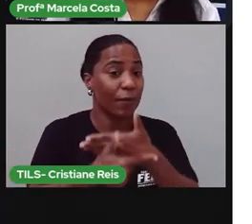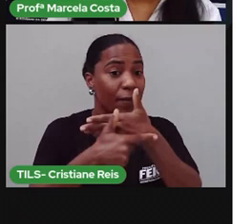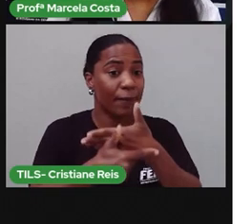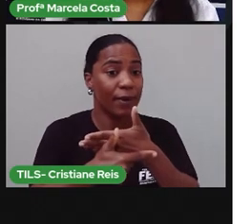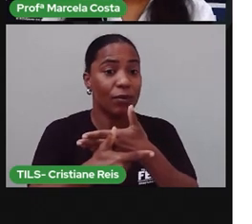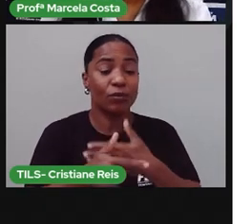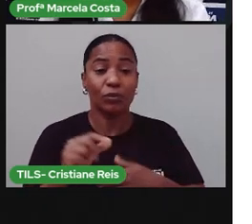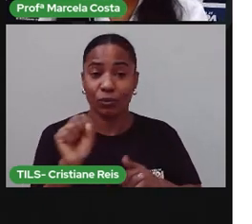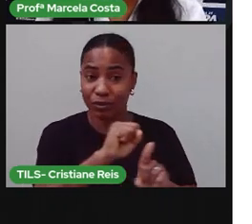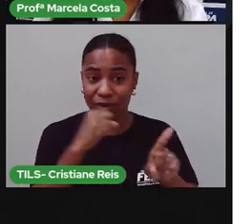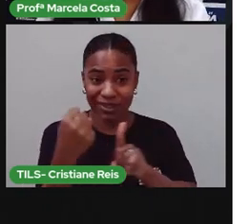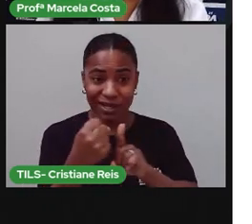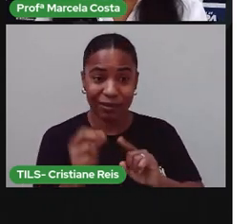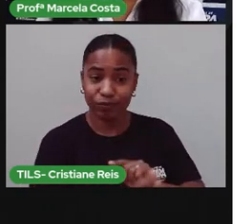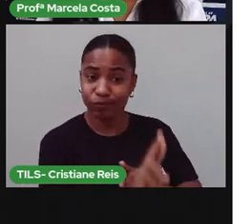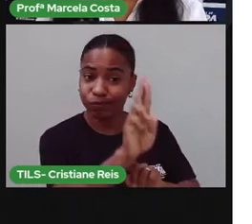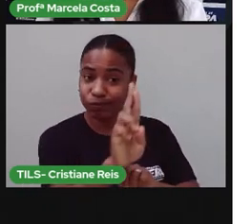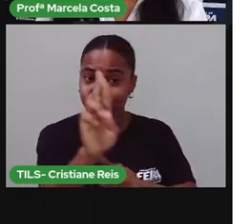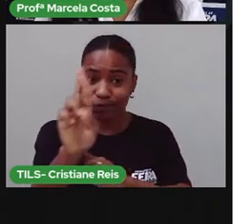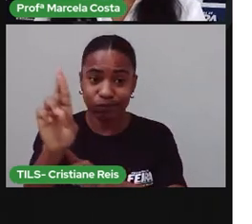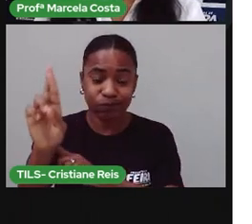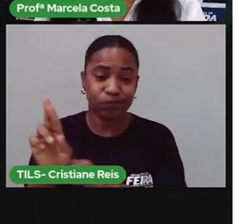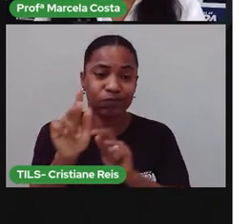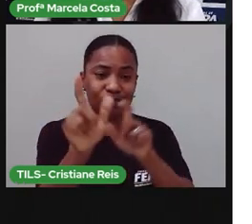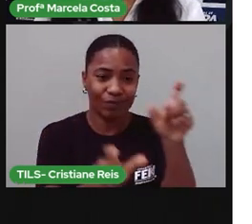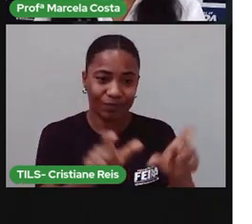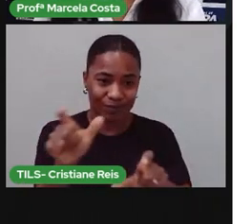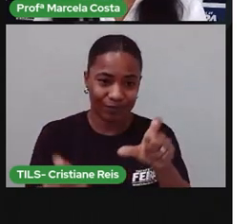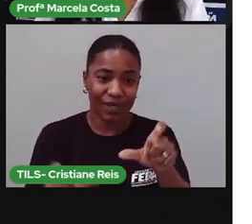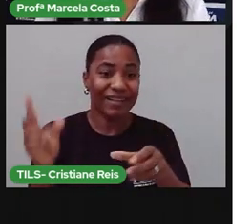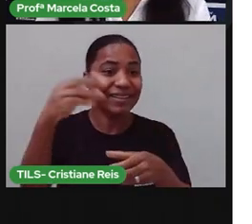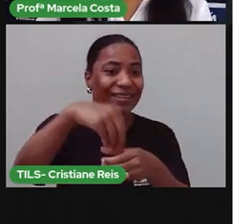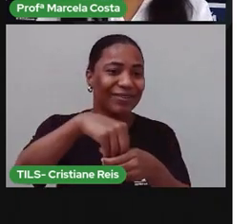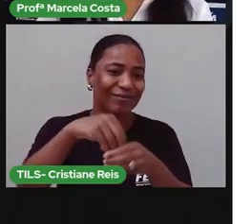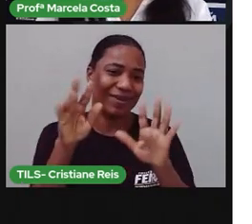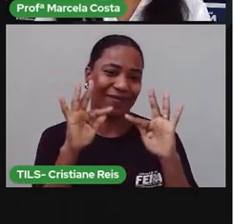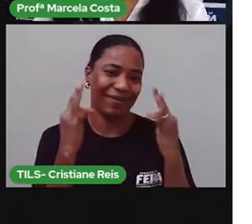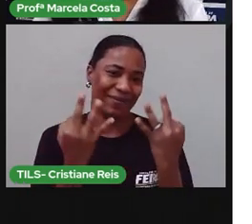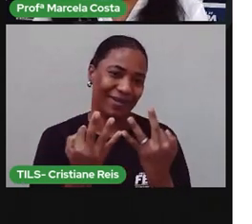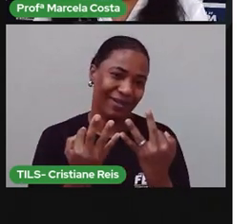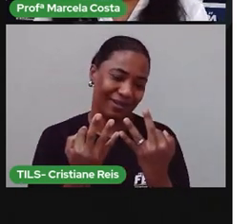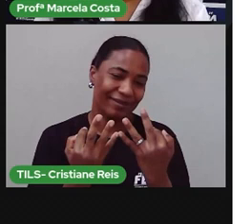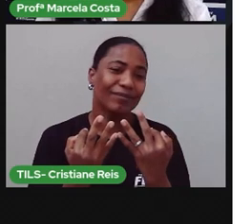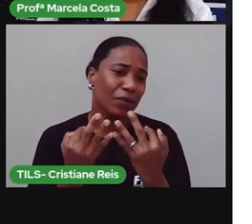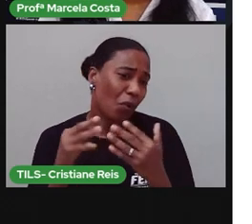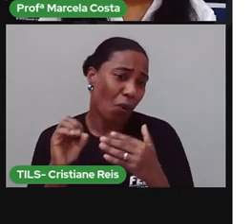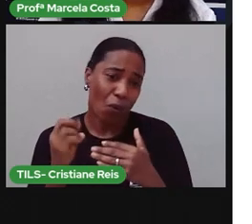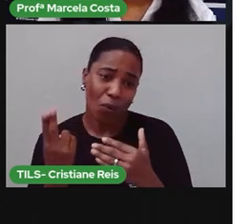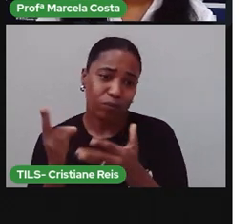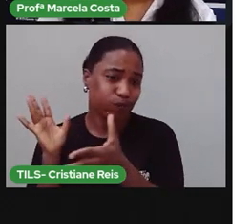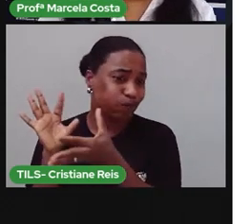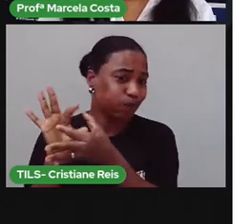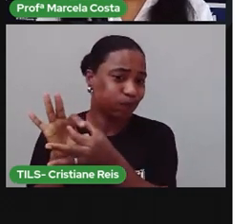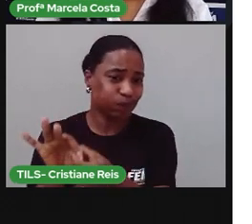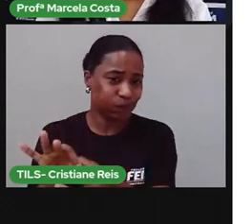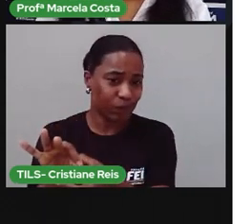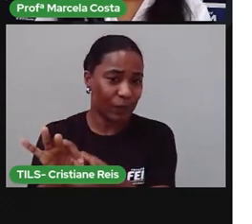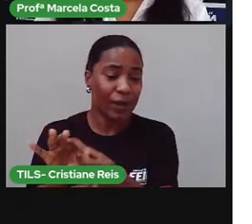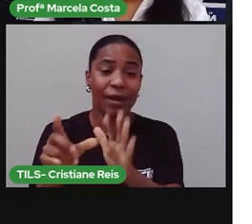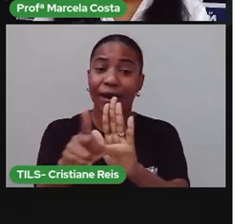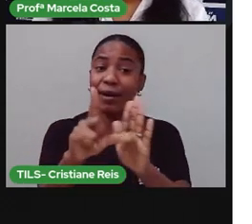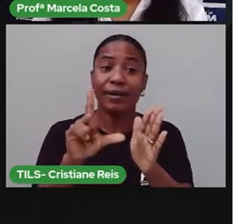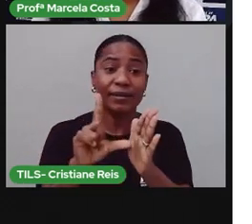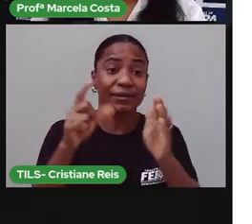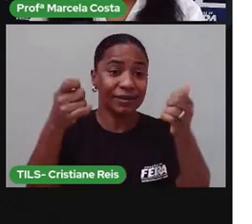contêiner, dentro de uma família, por exemplo. É isso? Antes de começar a explorar essa coisa com você,